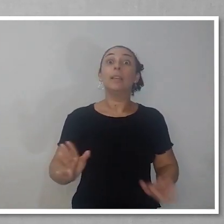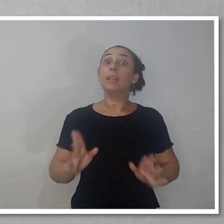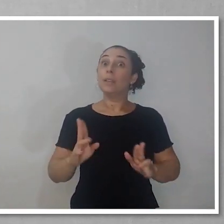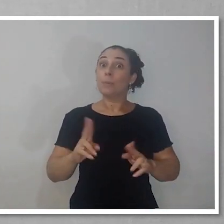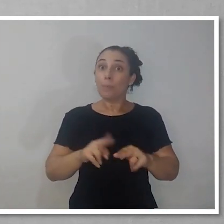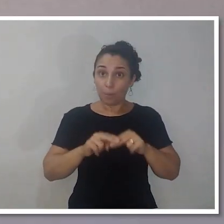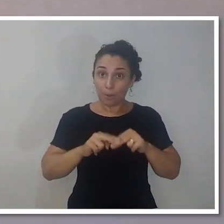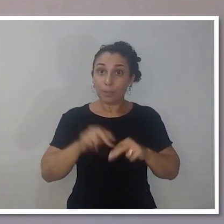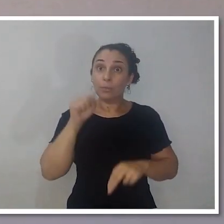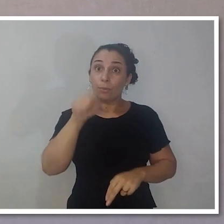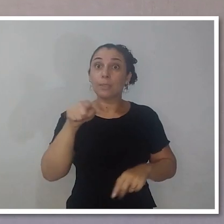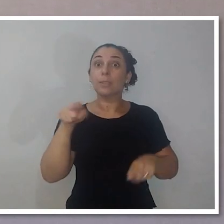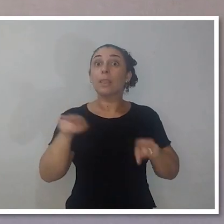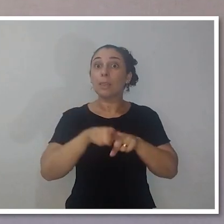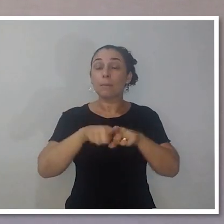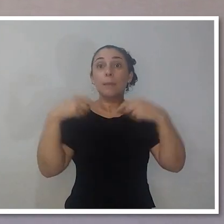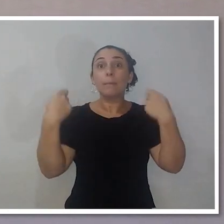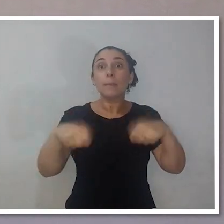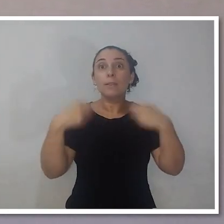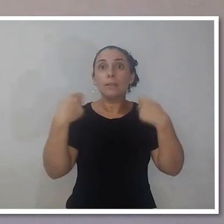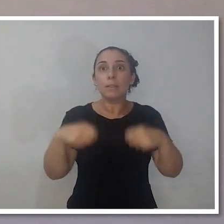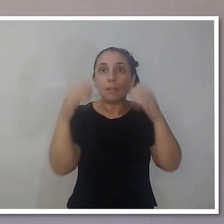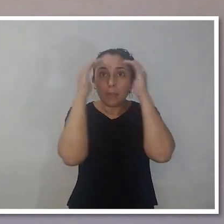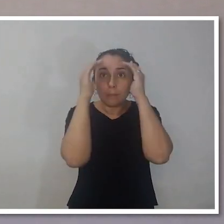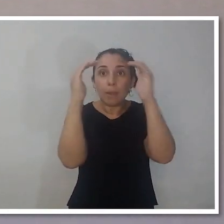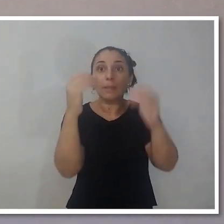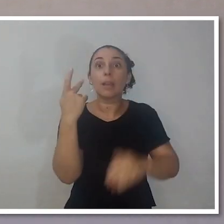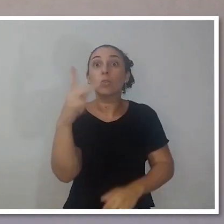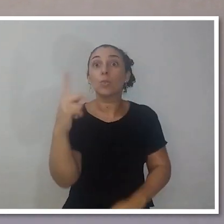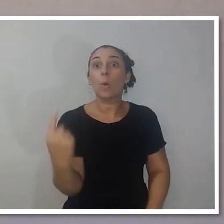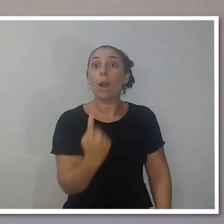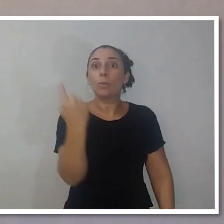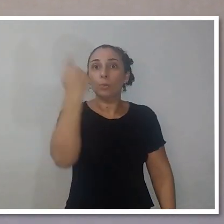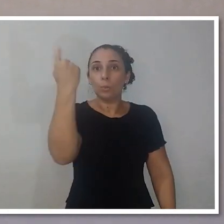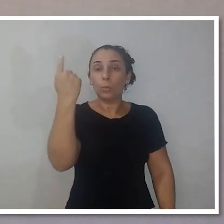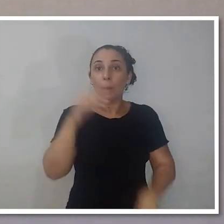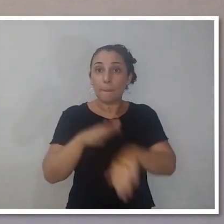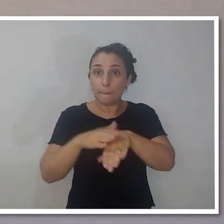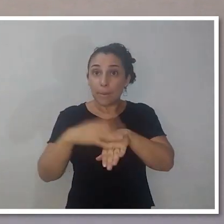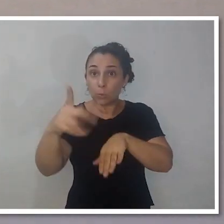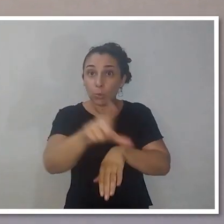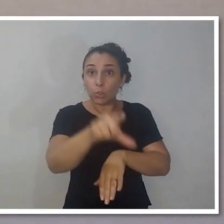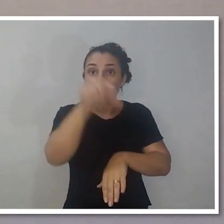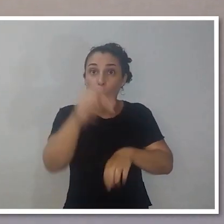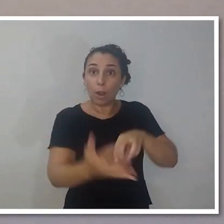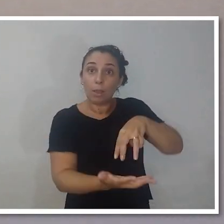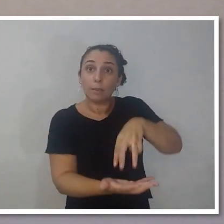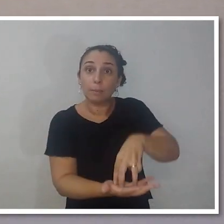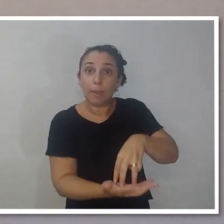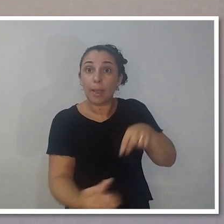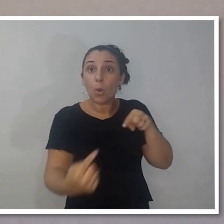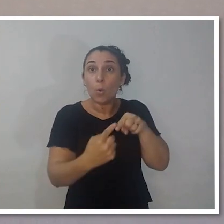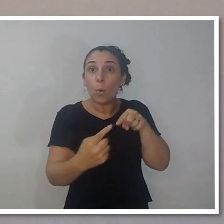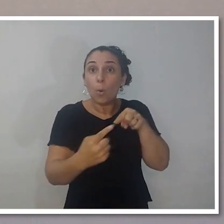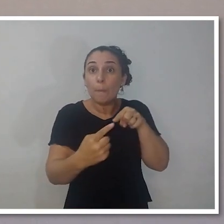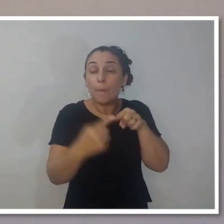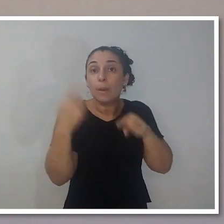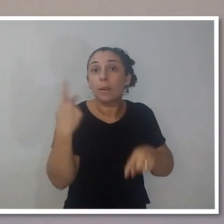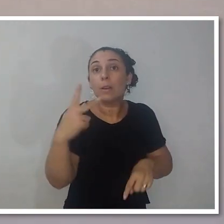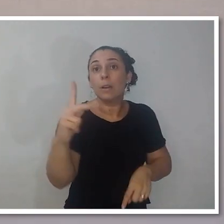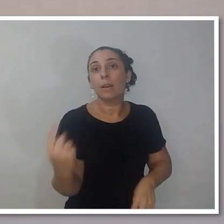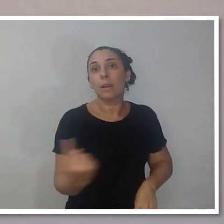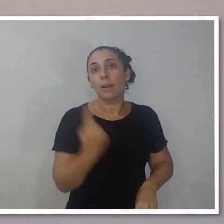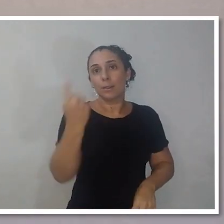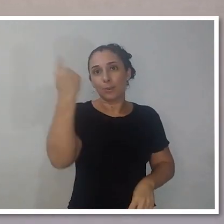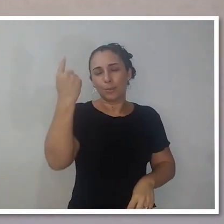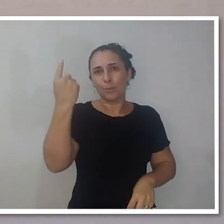cara ficou sentindo depois. É isso, pessoal. Respeita a sua altura. Escolha um tripé que vai se adaptar a você.